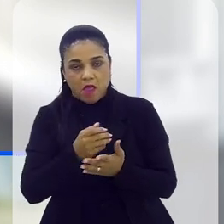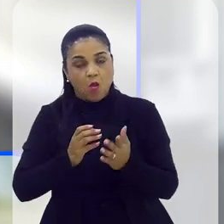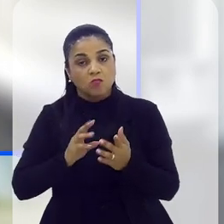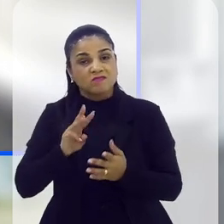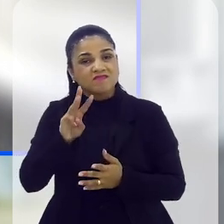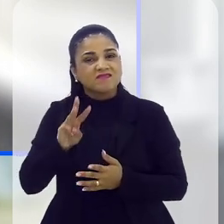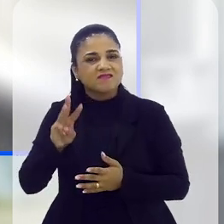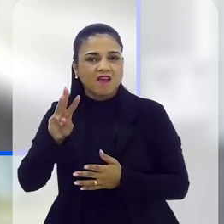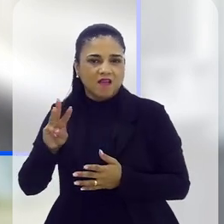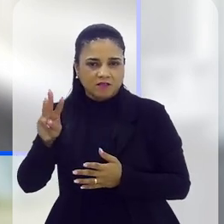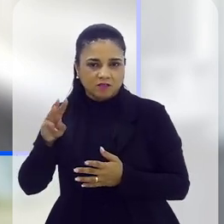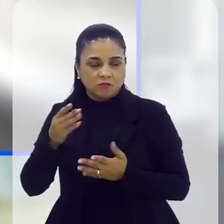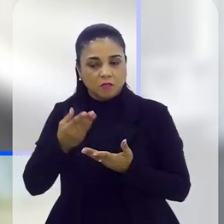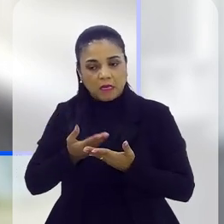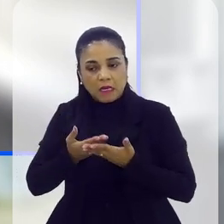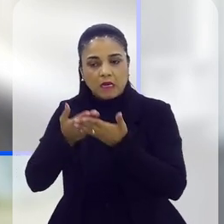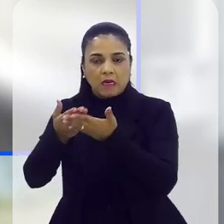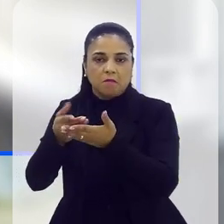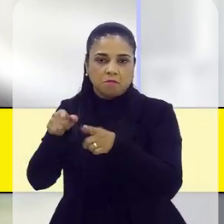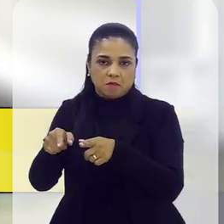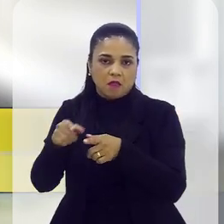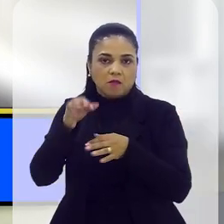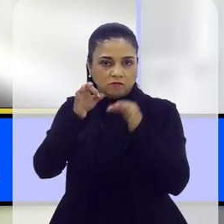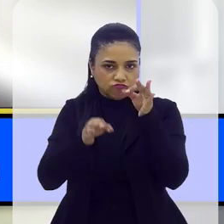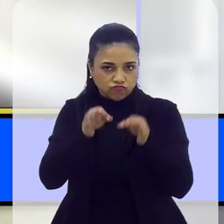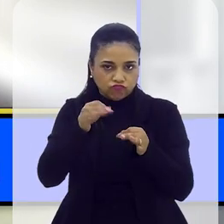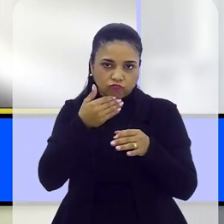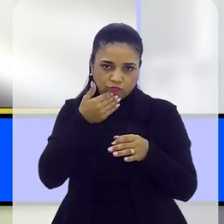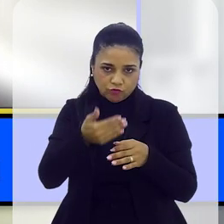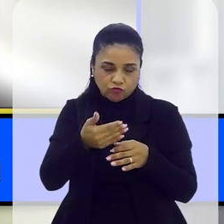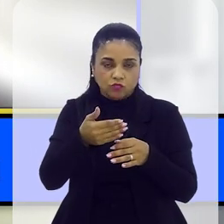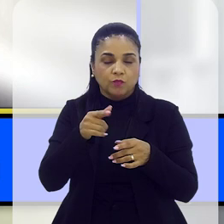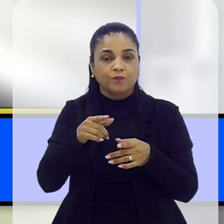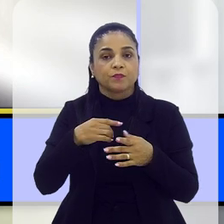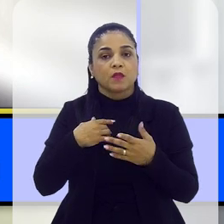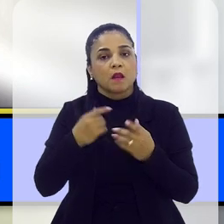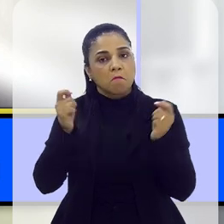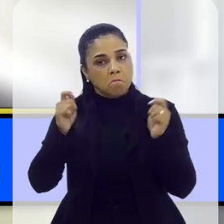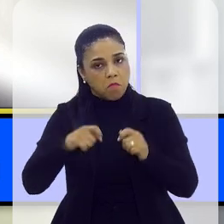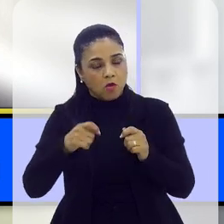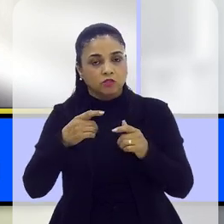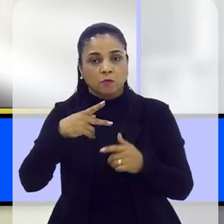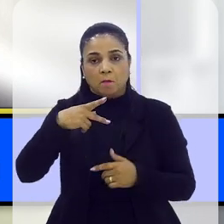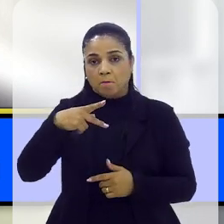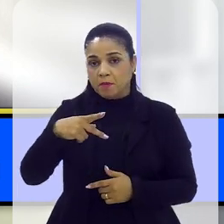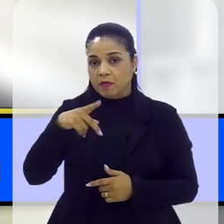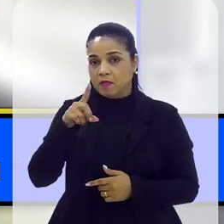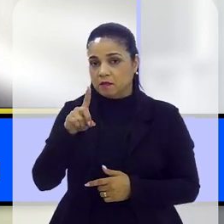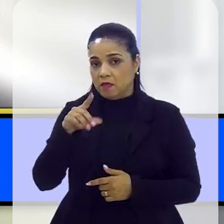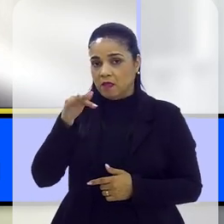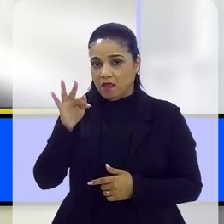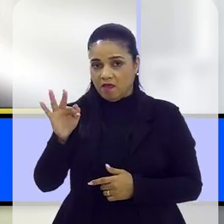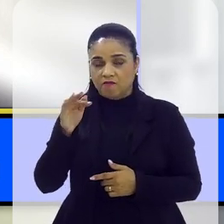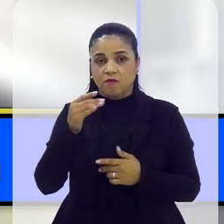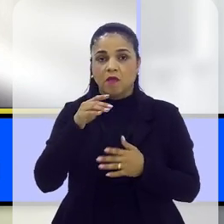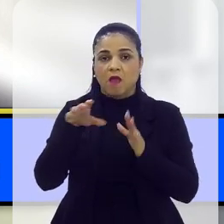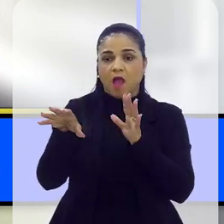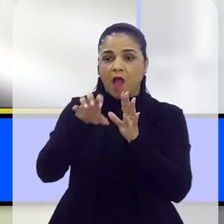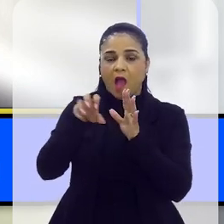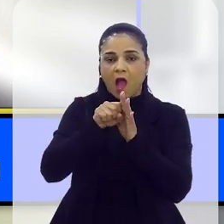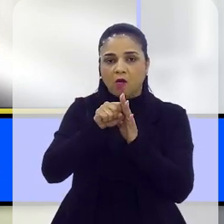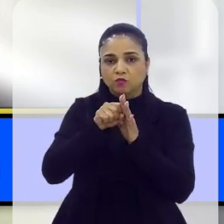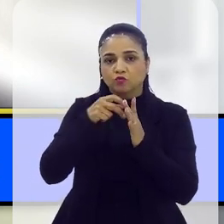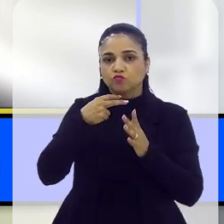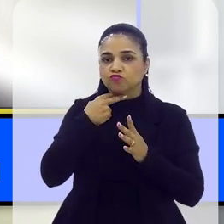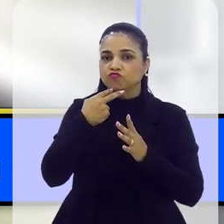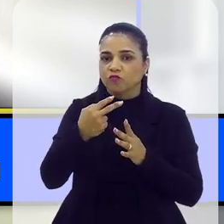enfim, acessar mesmo como um site para reencaminhar esse pedido diretamente à justiça. Ela pode, como eu falei, mandar um PDF de um lado psicológico,